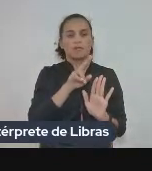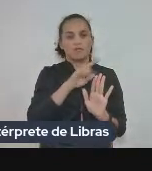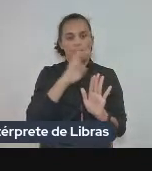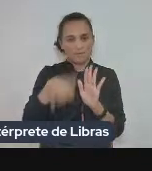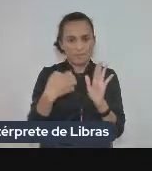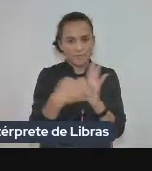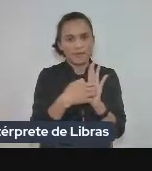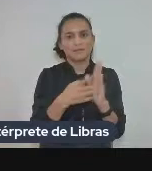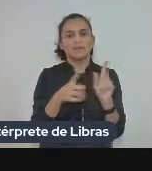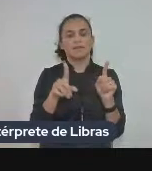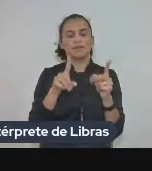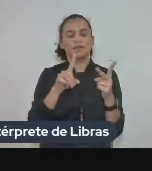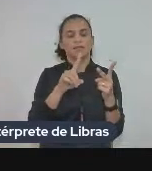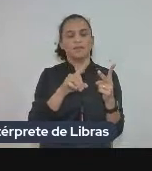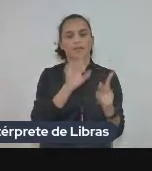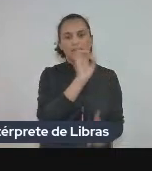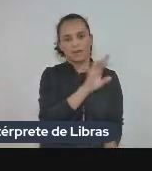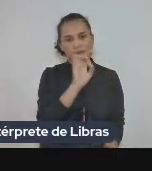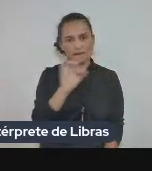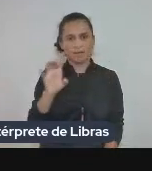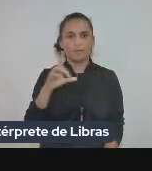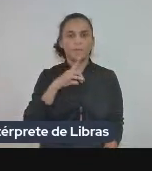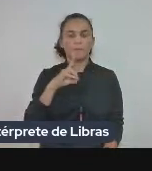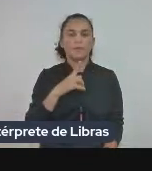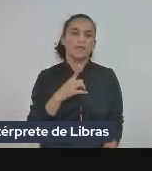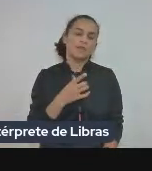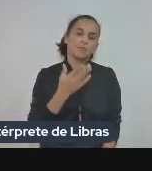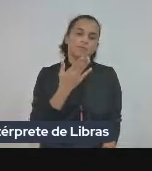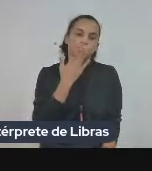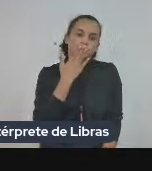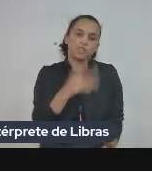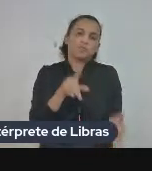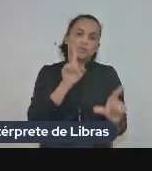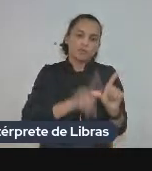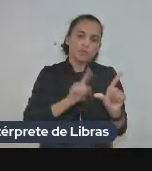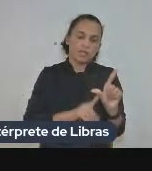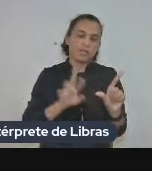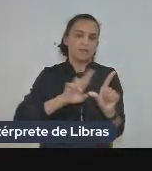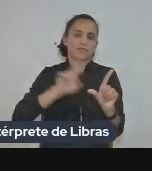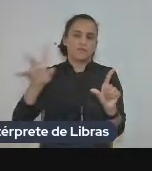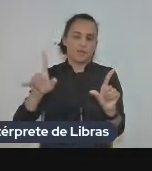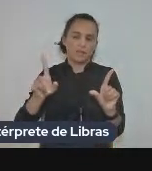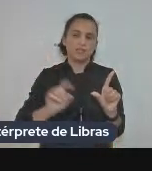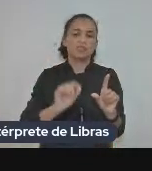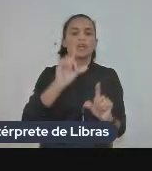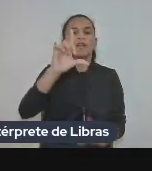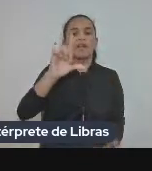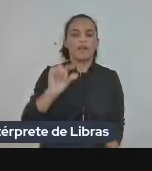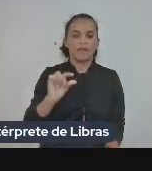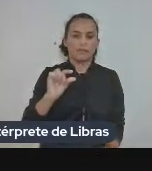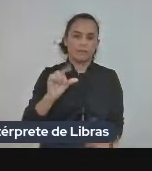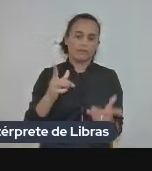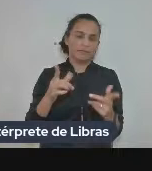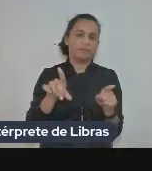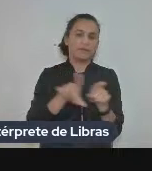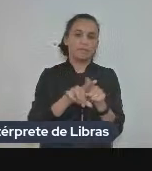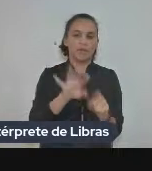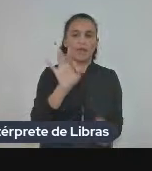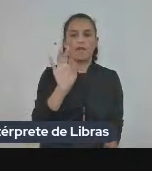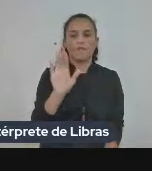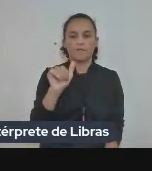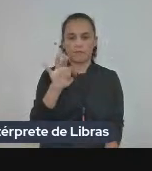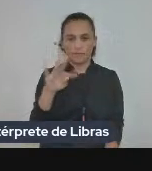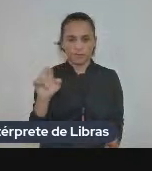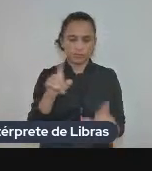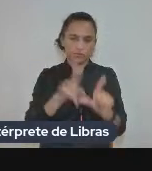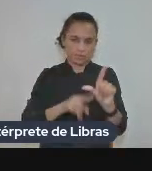e cada uma delas é apresentadas com tipografias diferentes específicas tanto tamanho quanto a fonte da letra na